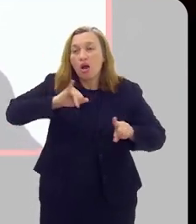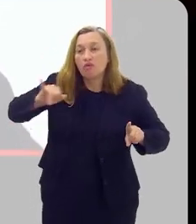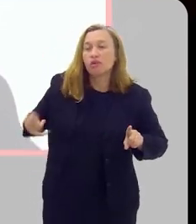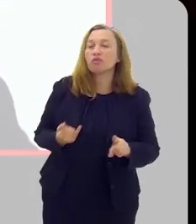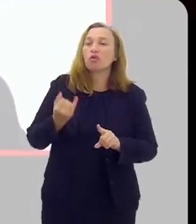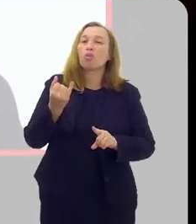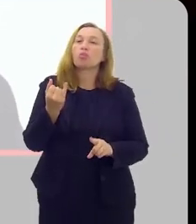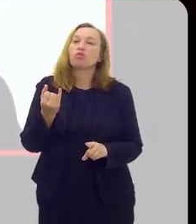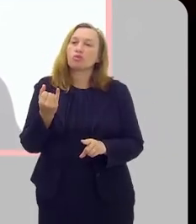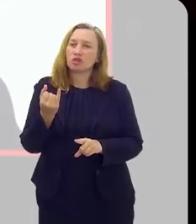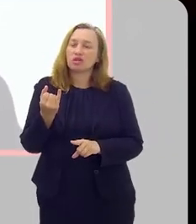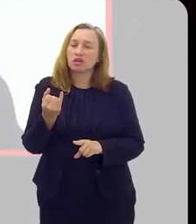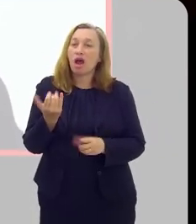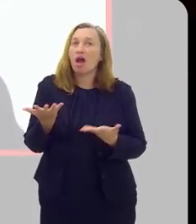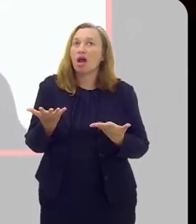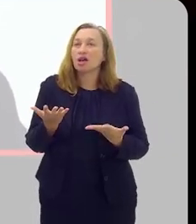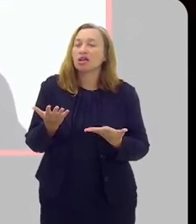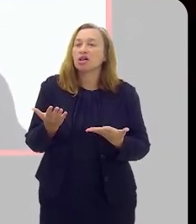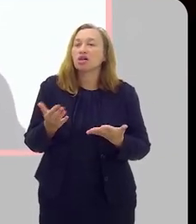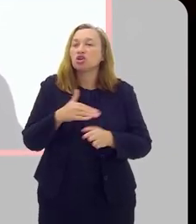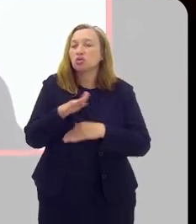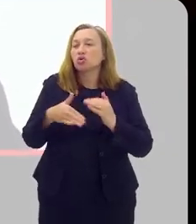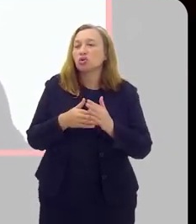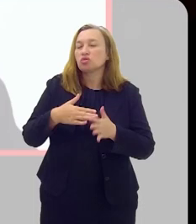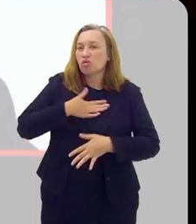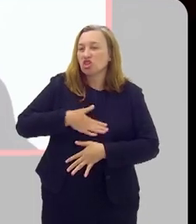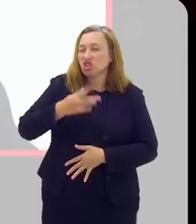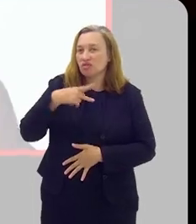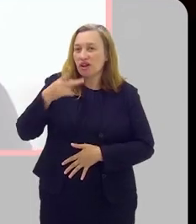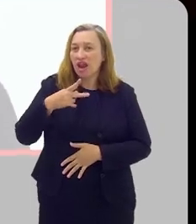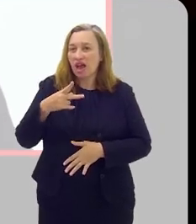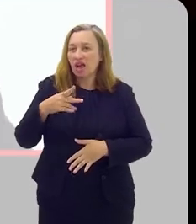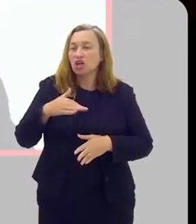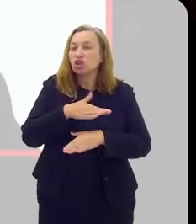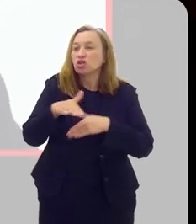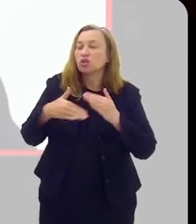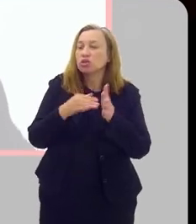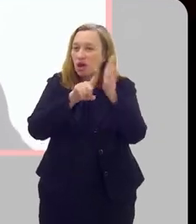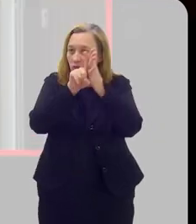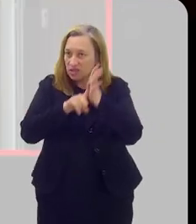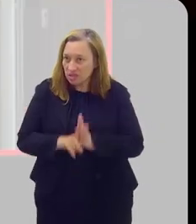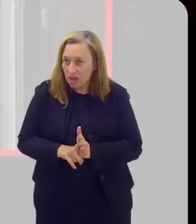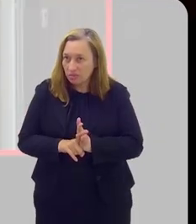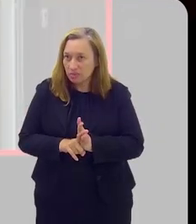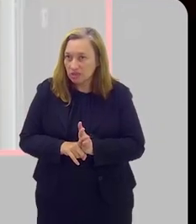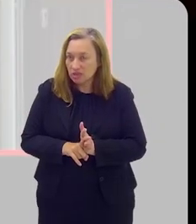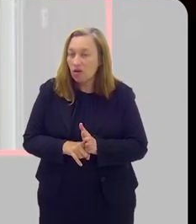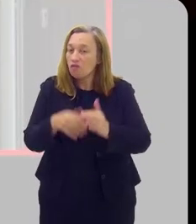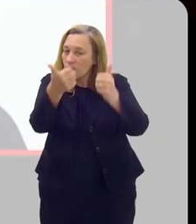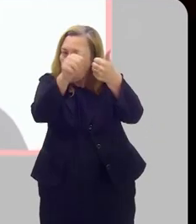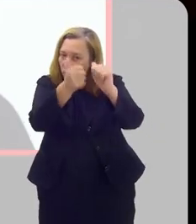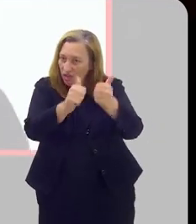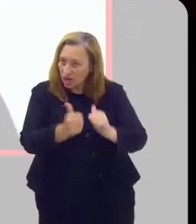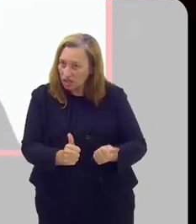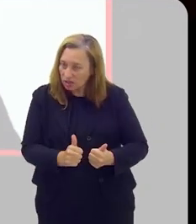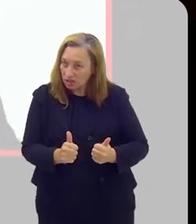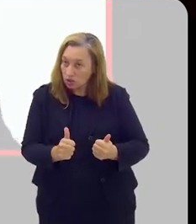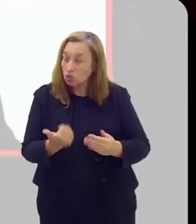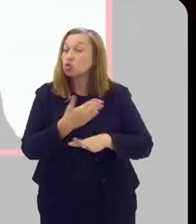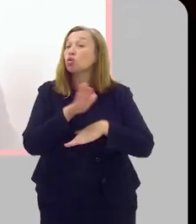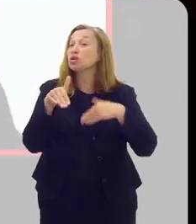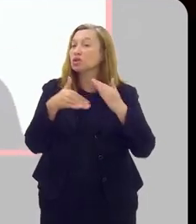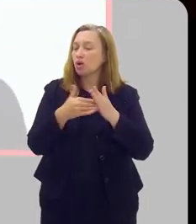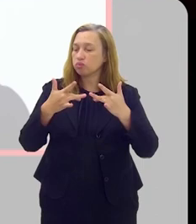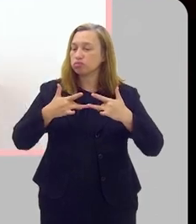pra aproveitar e o que o pessoal gosta de chamar aquele check-up, né, a gente pode fazer uma avaliação